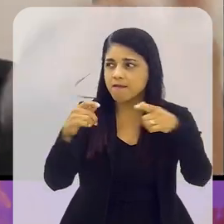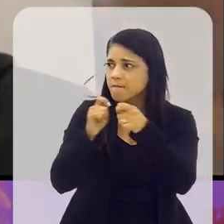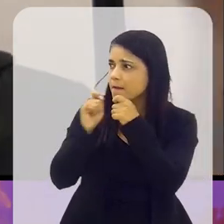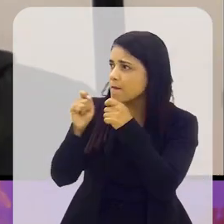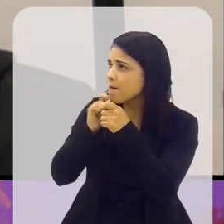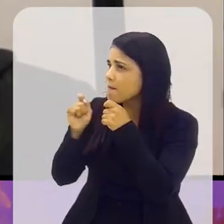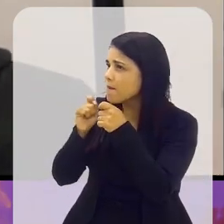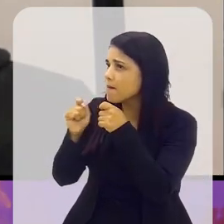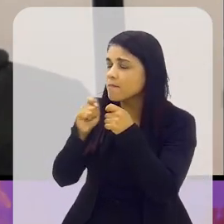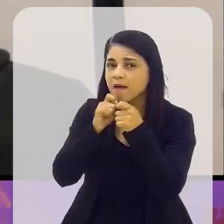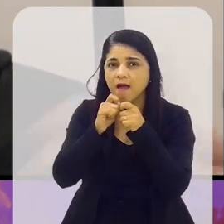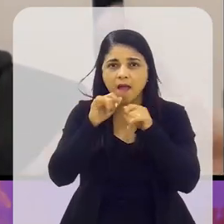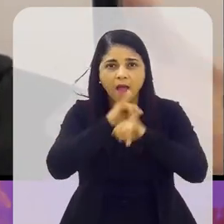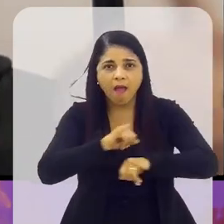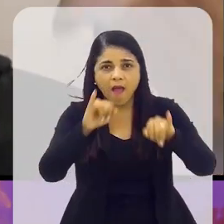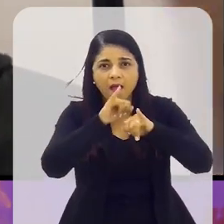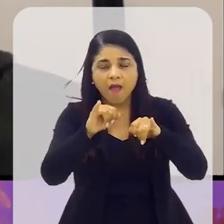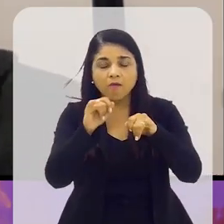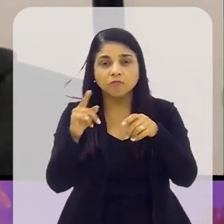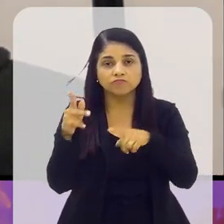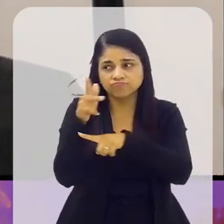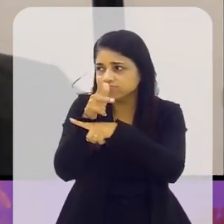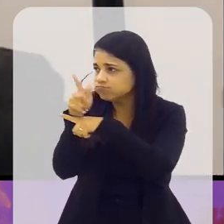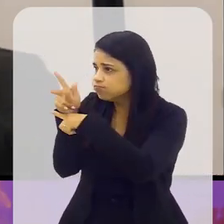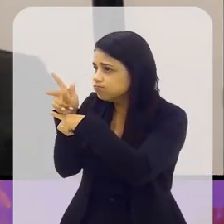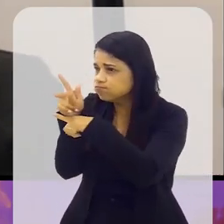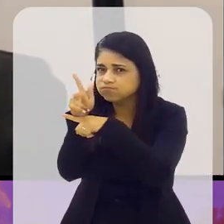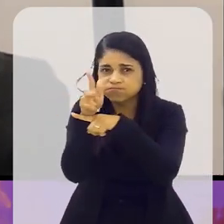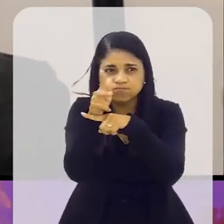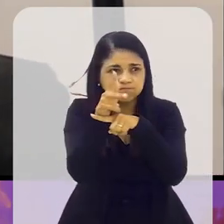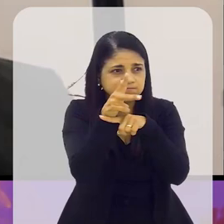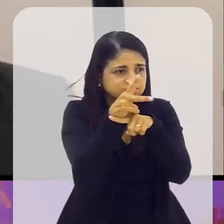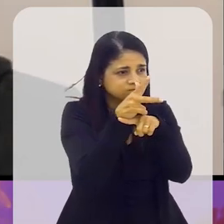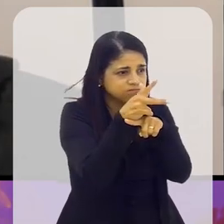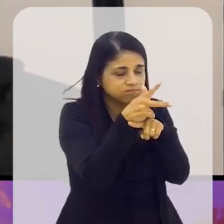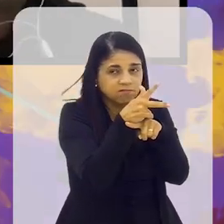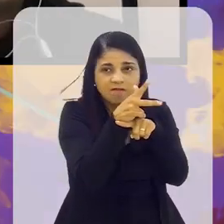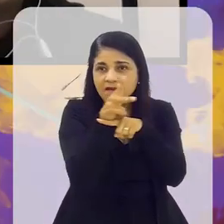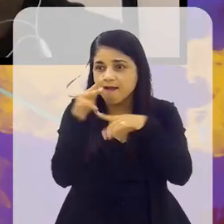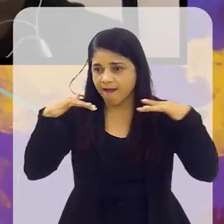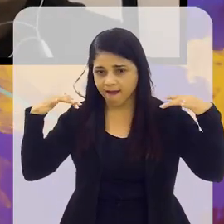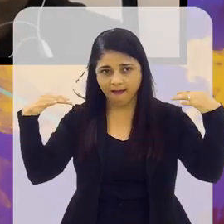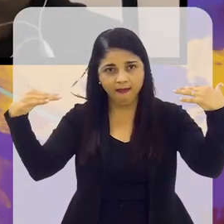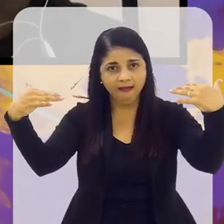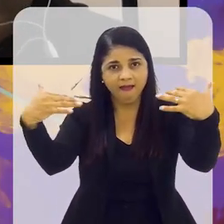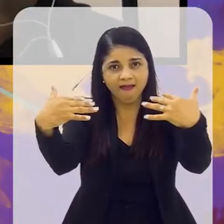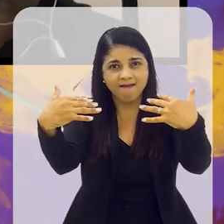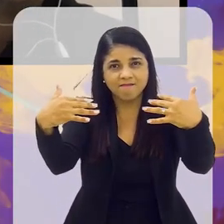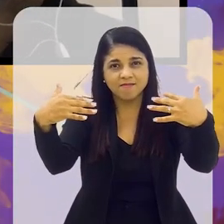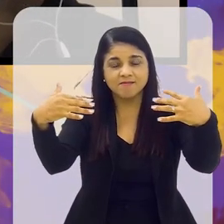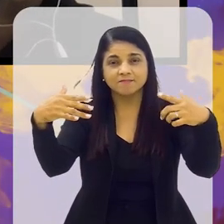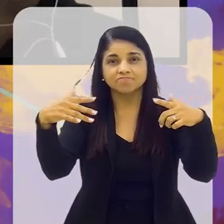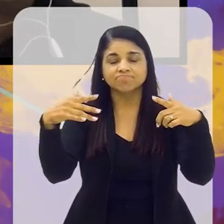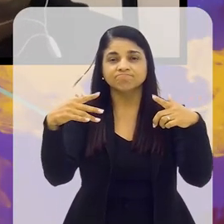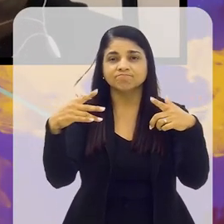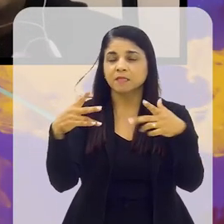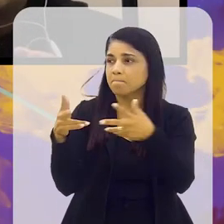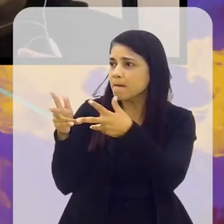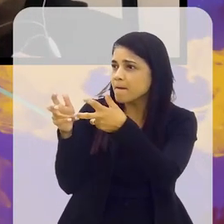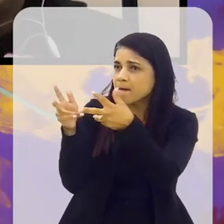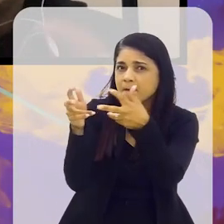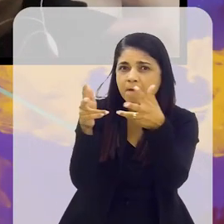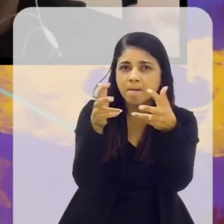quando você volta às câmeras, quando você volta a sua atenção para aquilo que acontecia na arquibancada, é claro que um monte de coisa, um monte